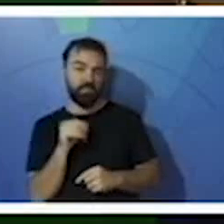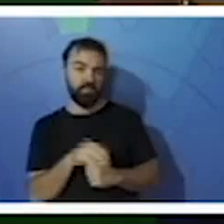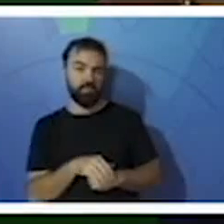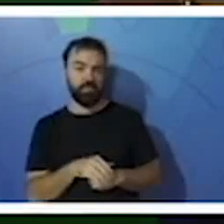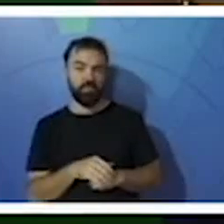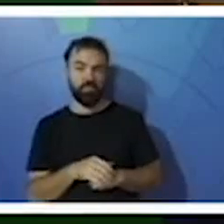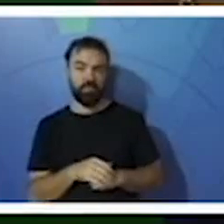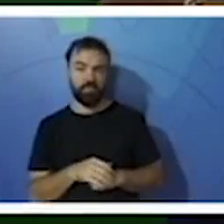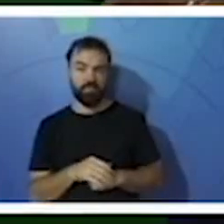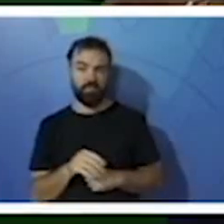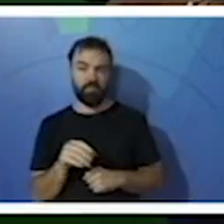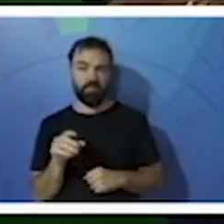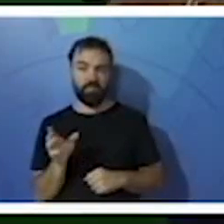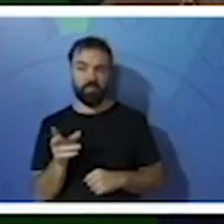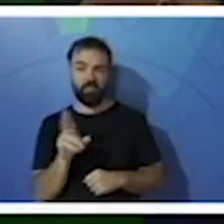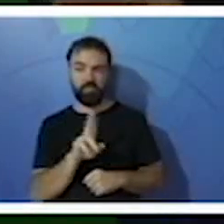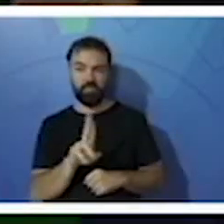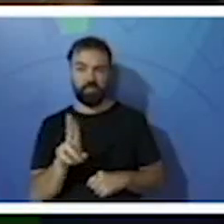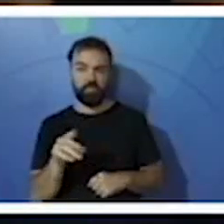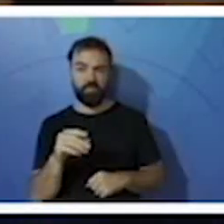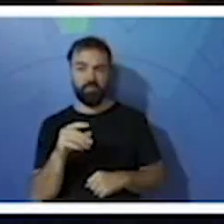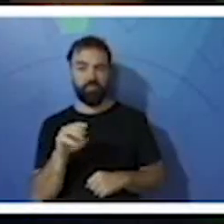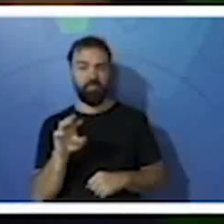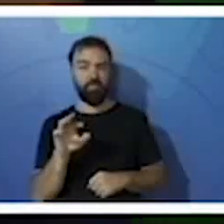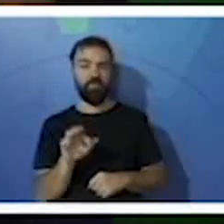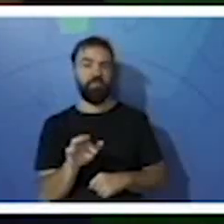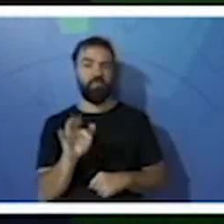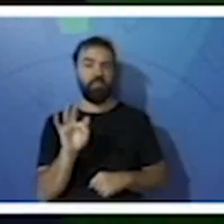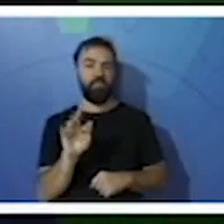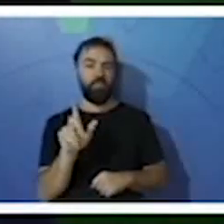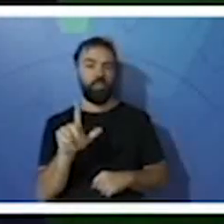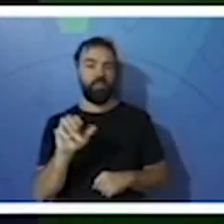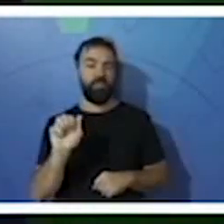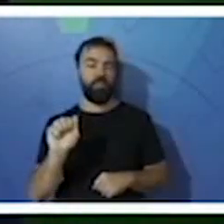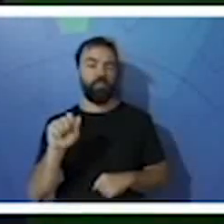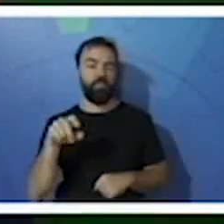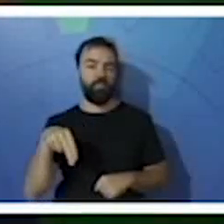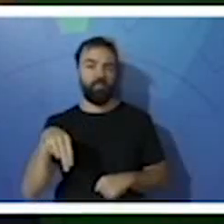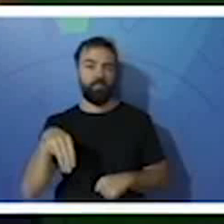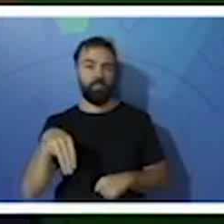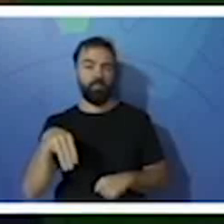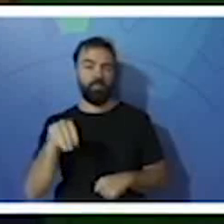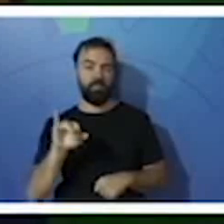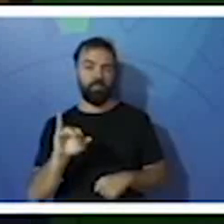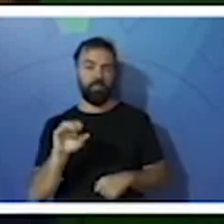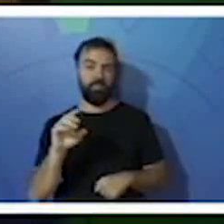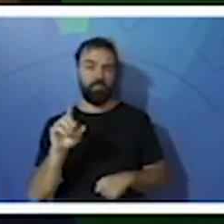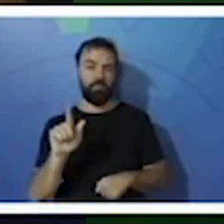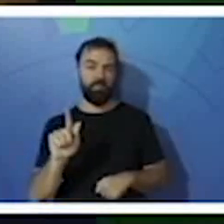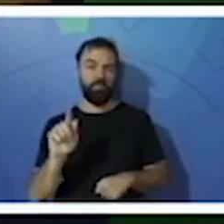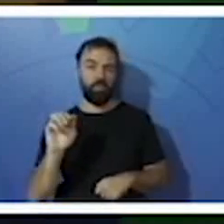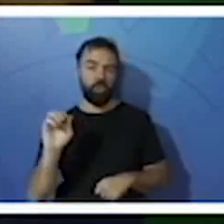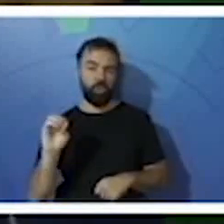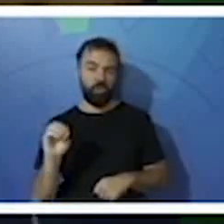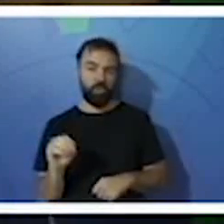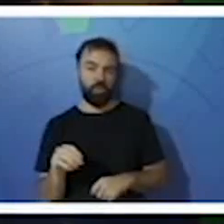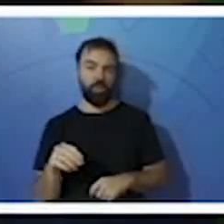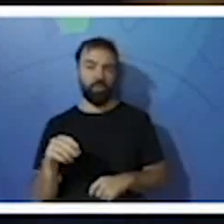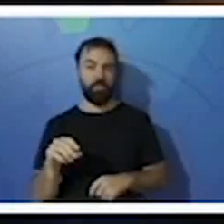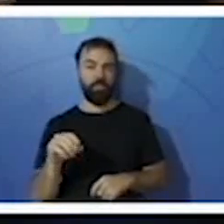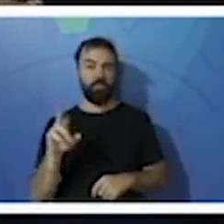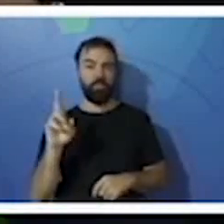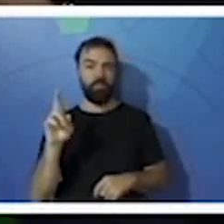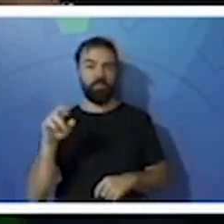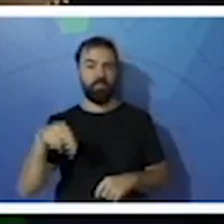o flamingo? Vamos ler? Flamingo grande. No estado do Rio Grande do Norte,